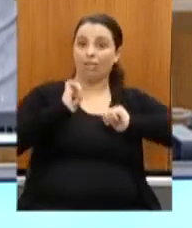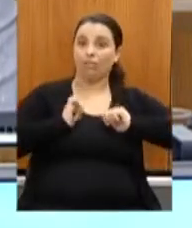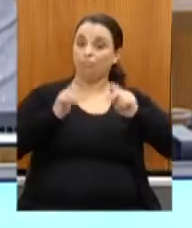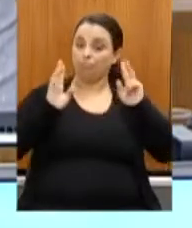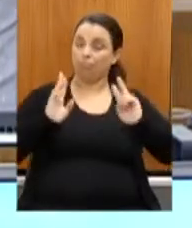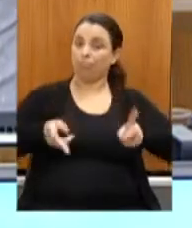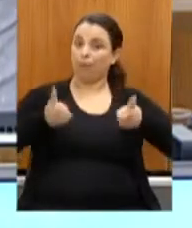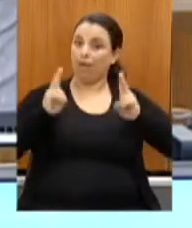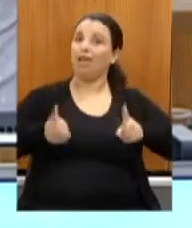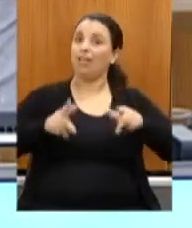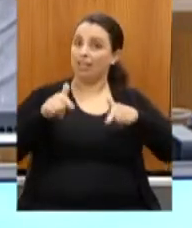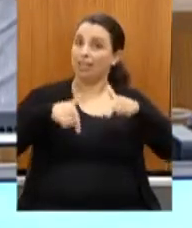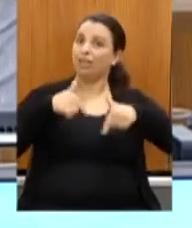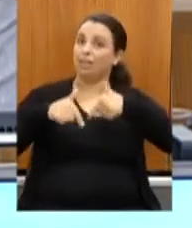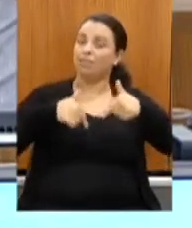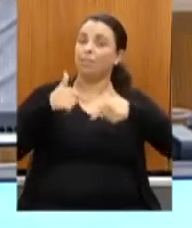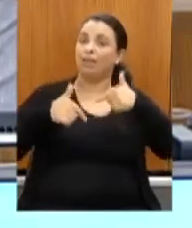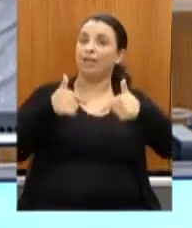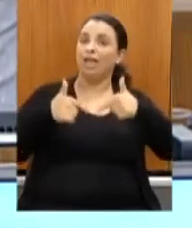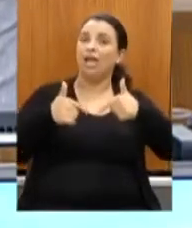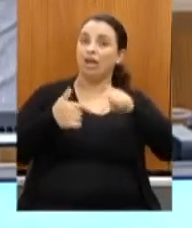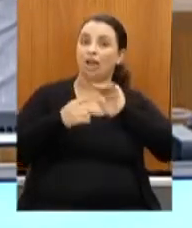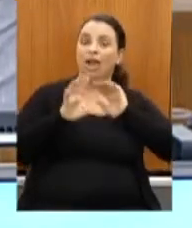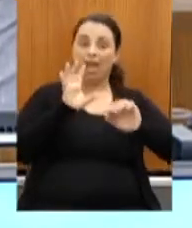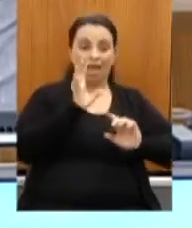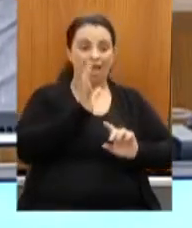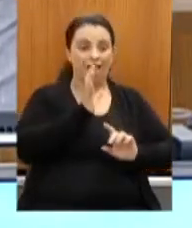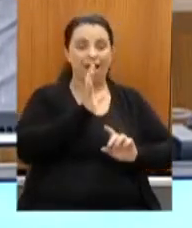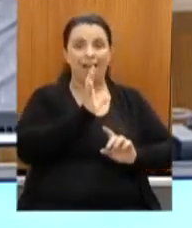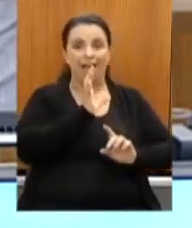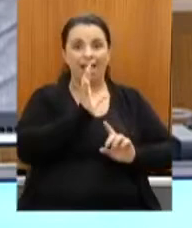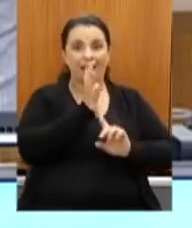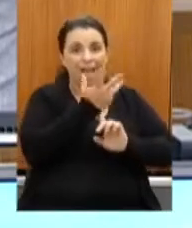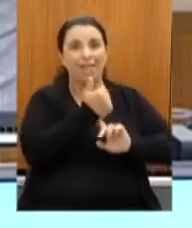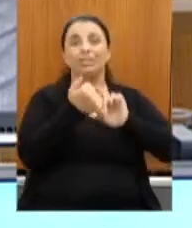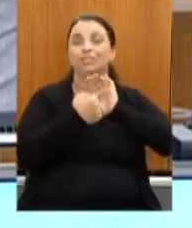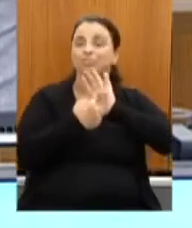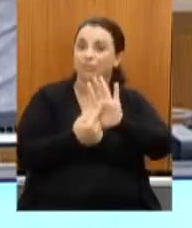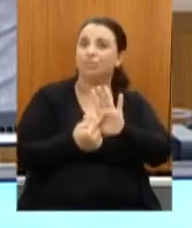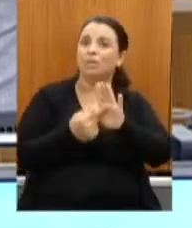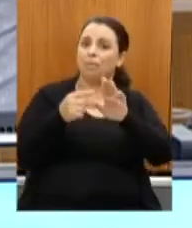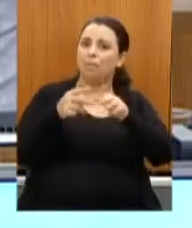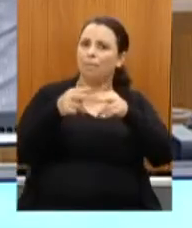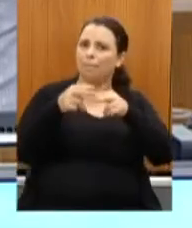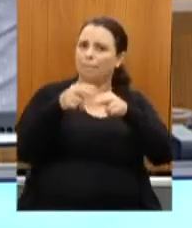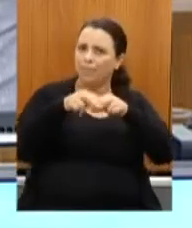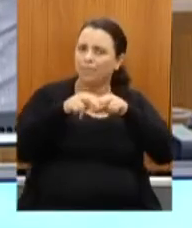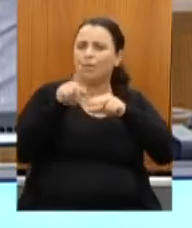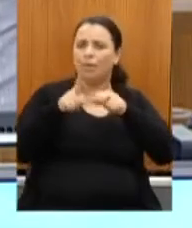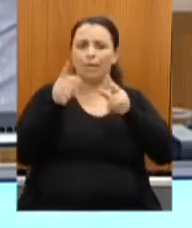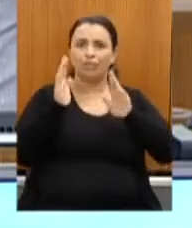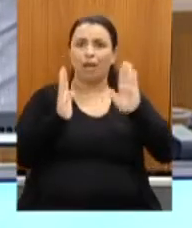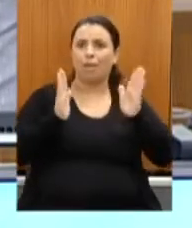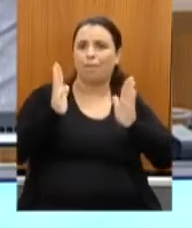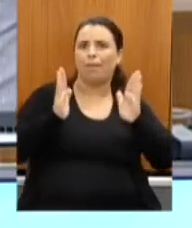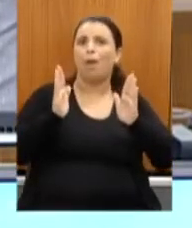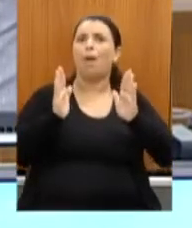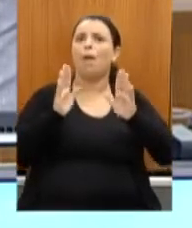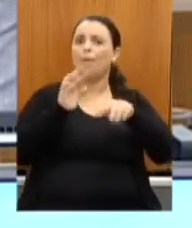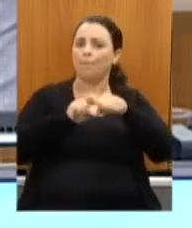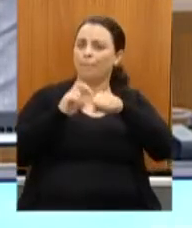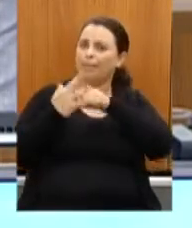importante isso, que continuassem fazendo a sua arte, sobretudo no momento de pandemia, levando as pessoas à arte de qualidade.